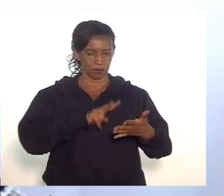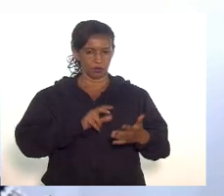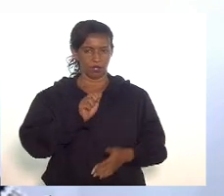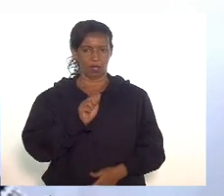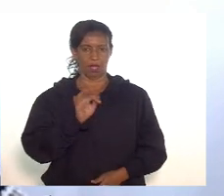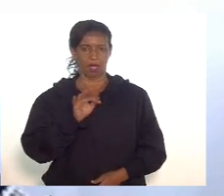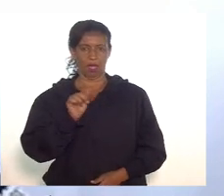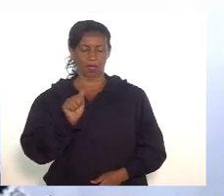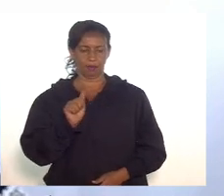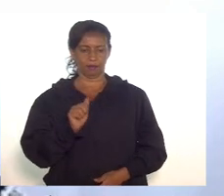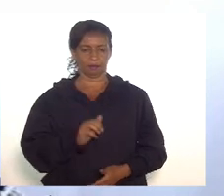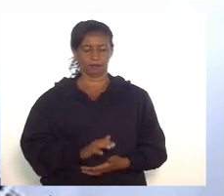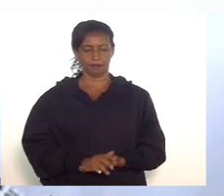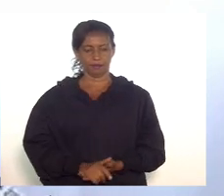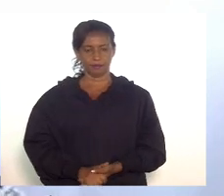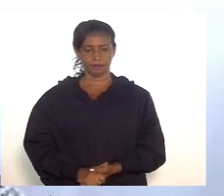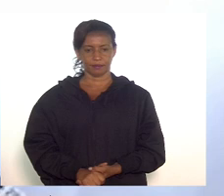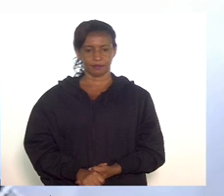da sessão anterior.